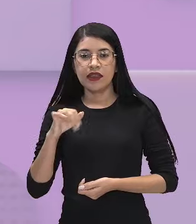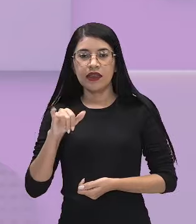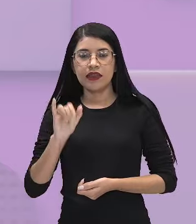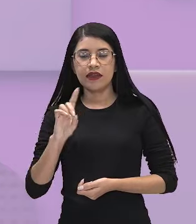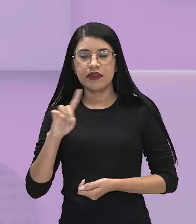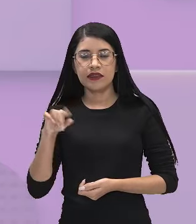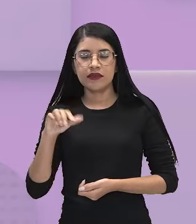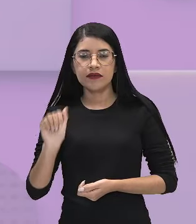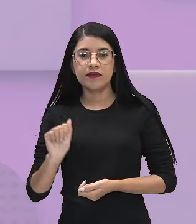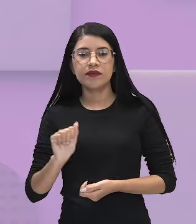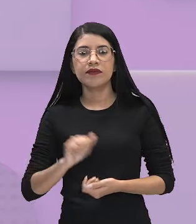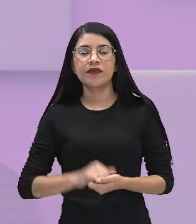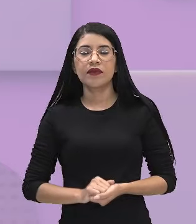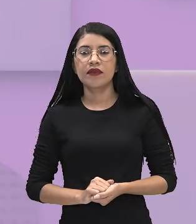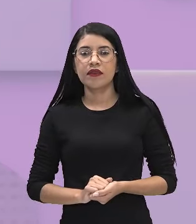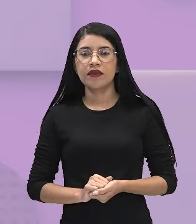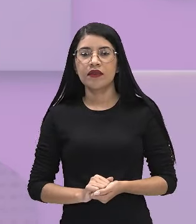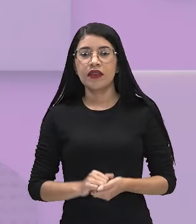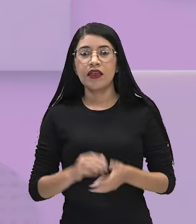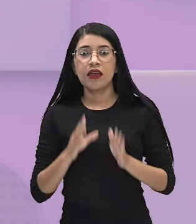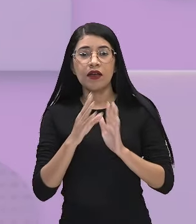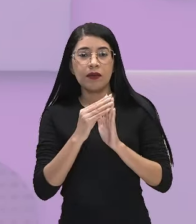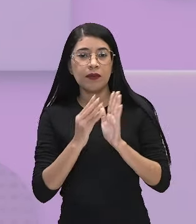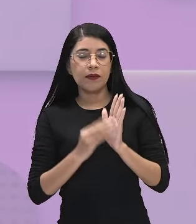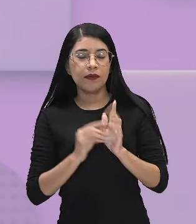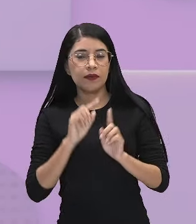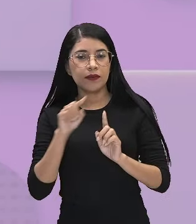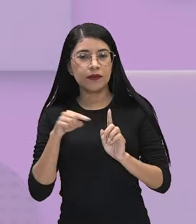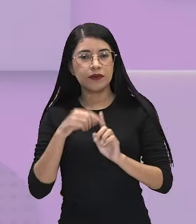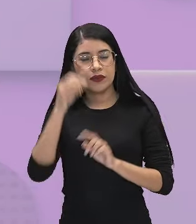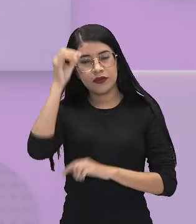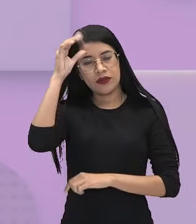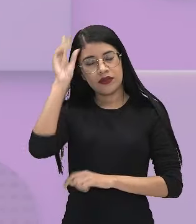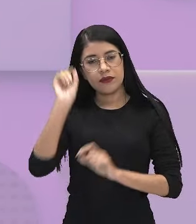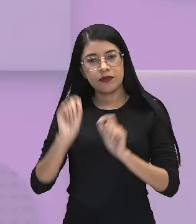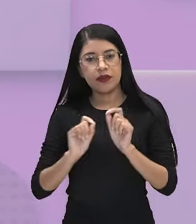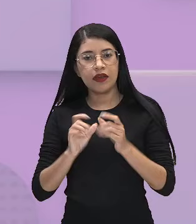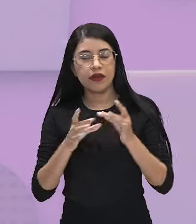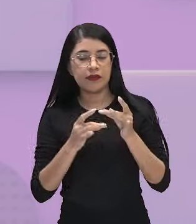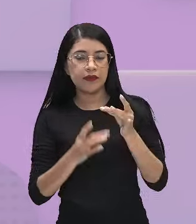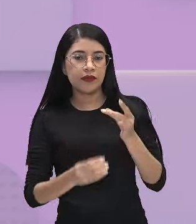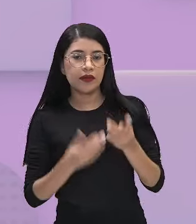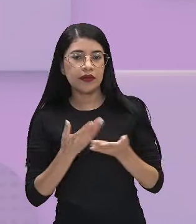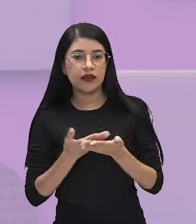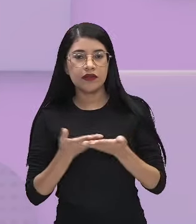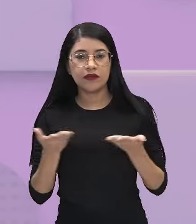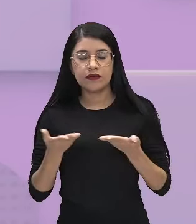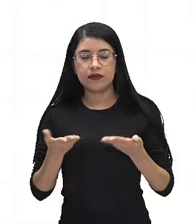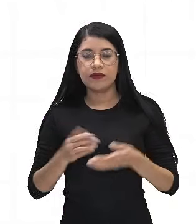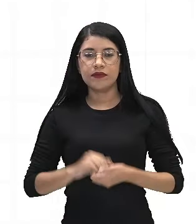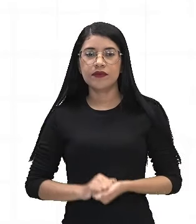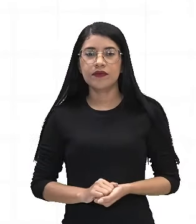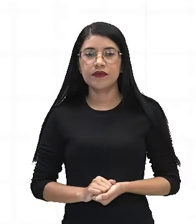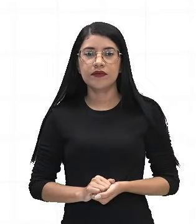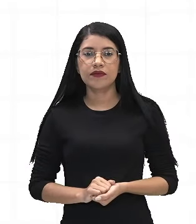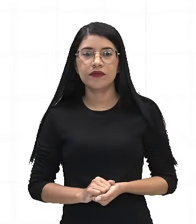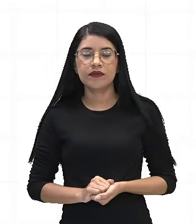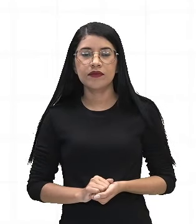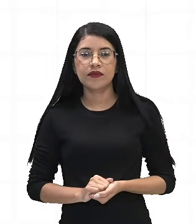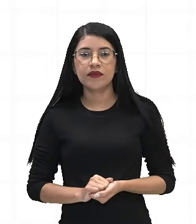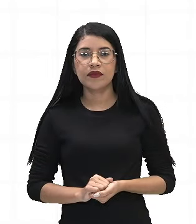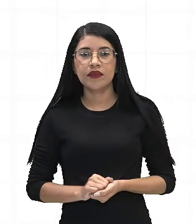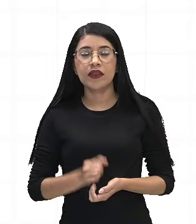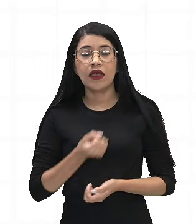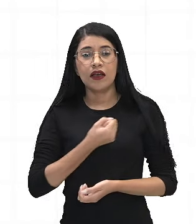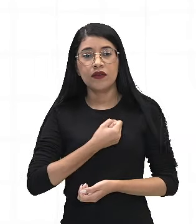Mendonça e vamos fazer a leitura do objeto de conhecimento e detalhamento para esta aula. Aula